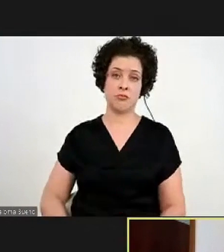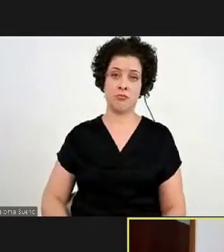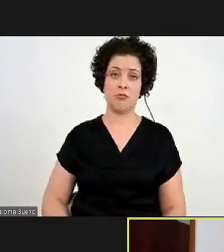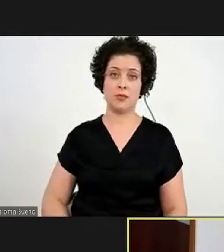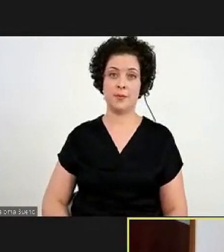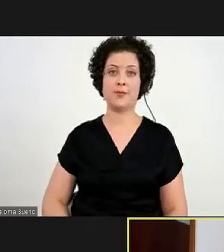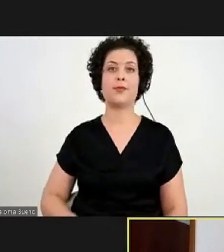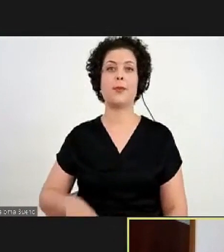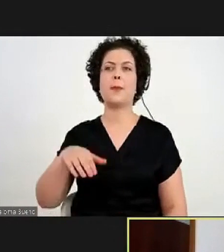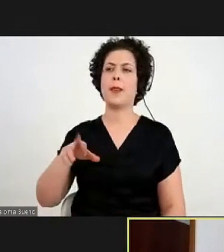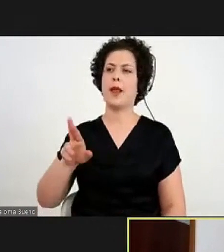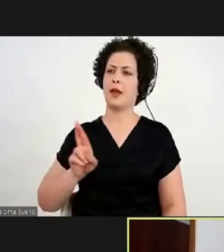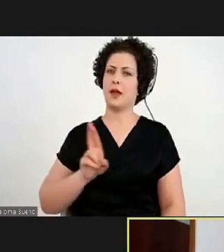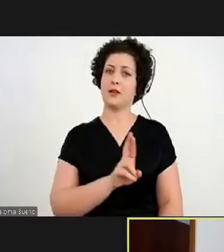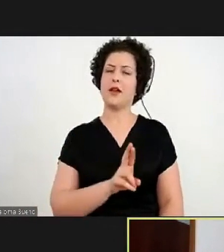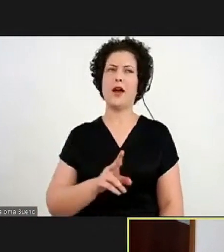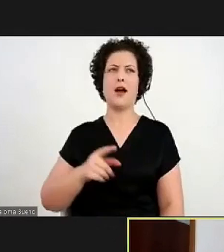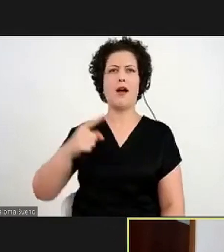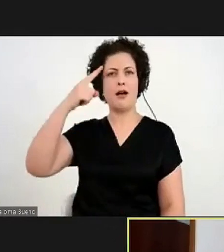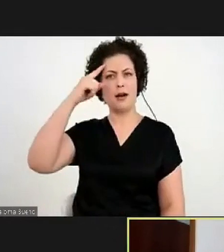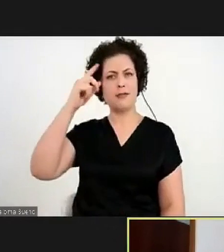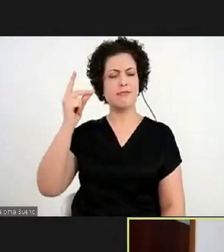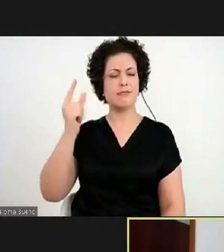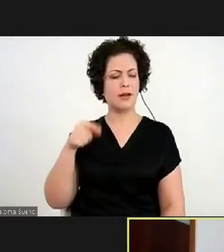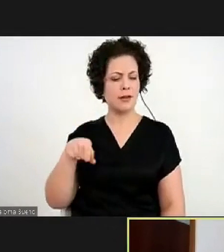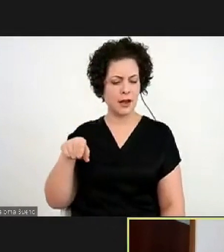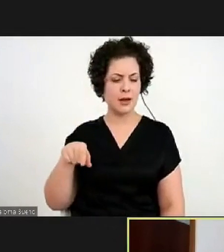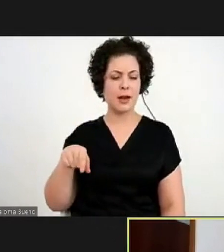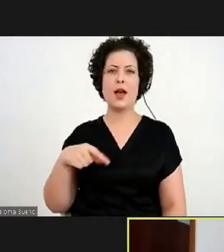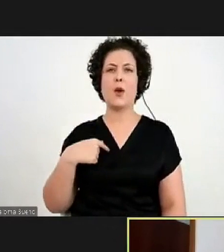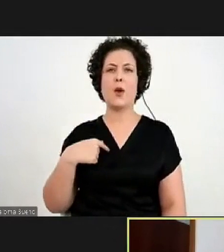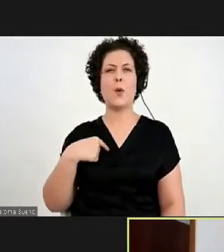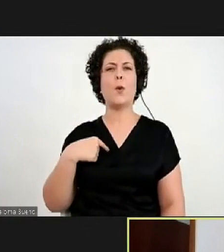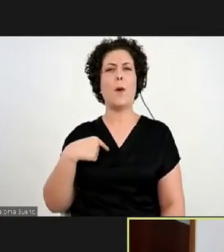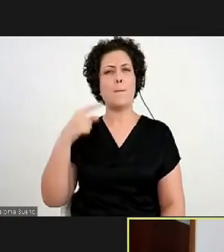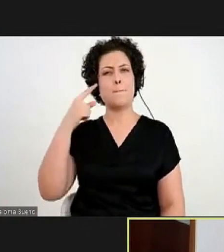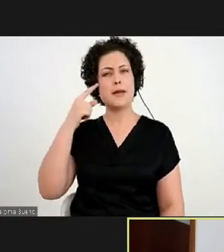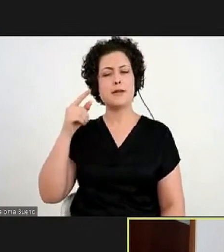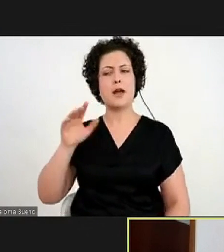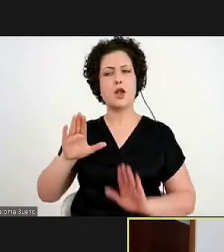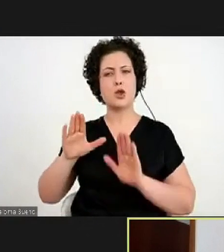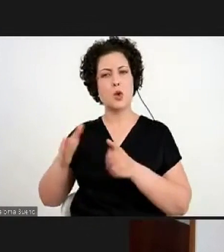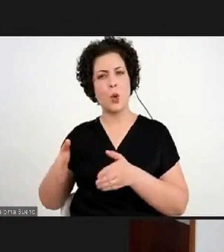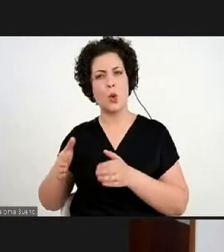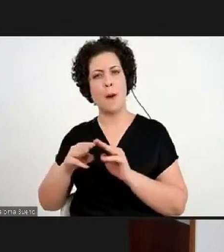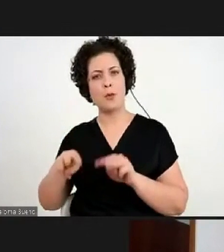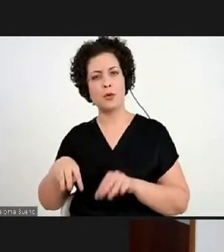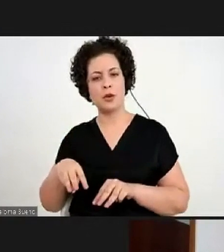Renata, a sua resposta, assim, eu respondi pensando mais no museu, mas assim,